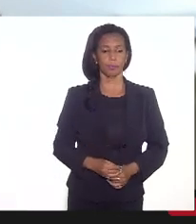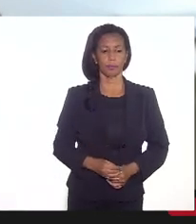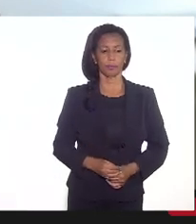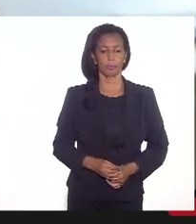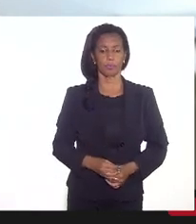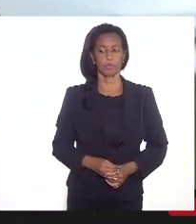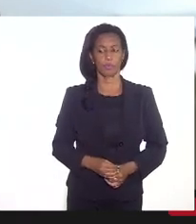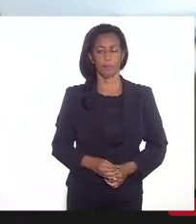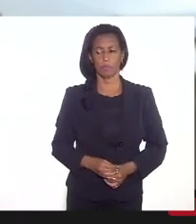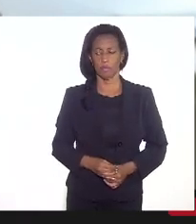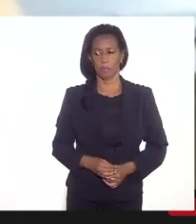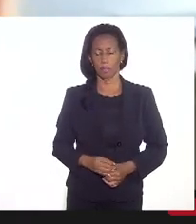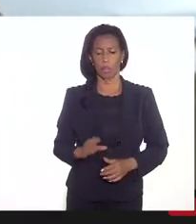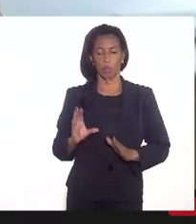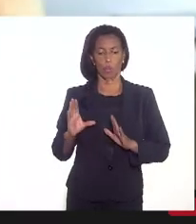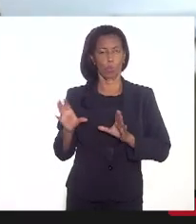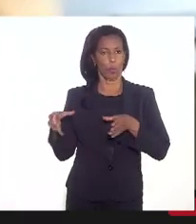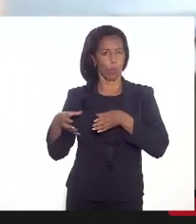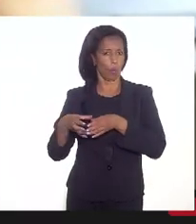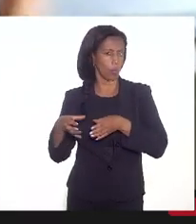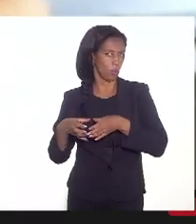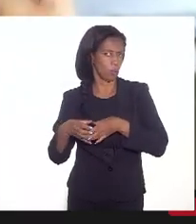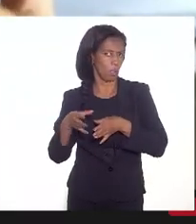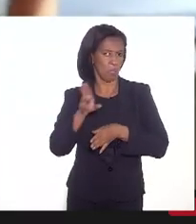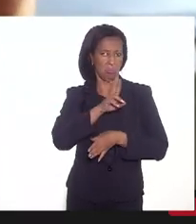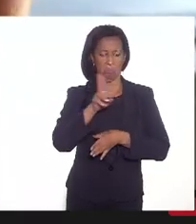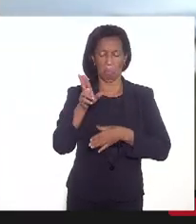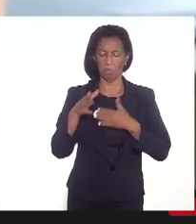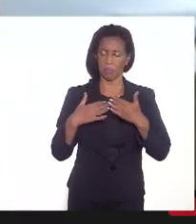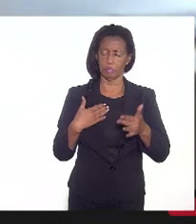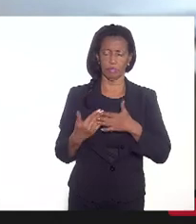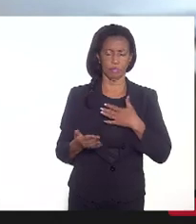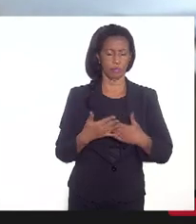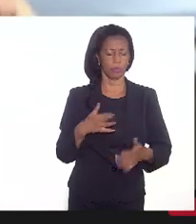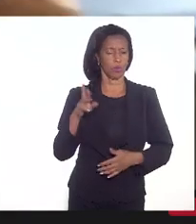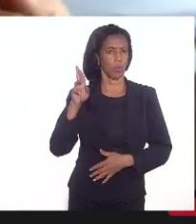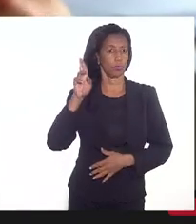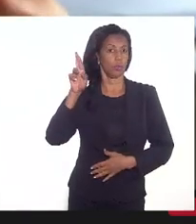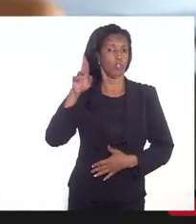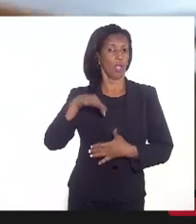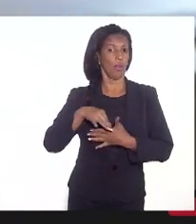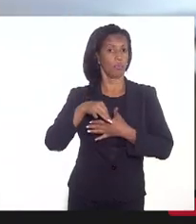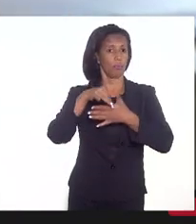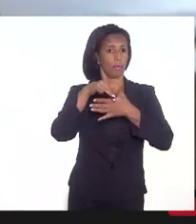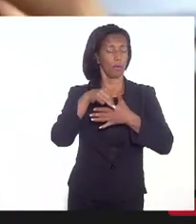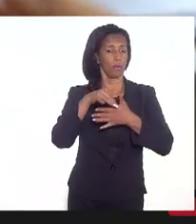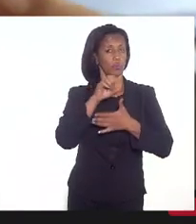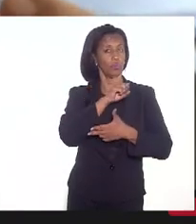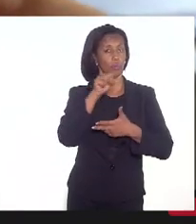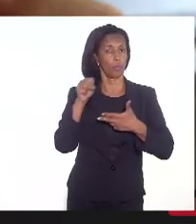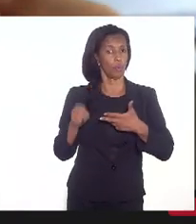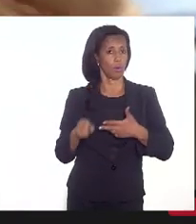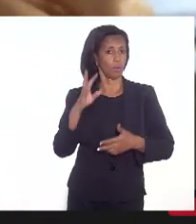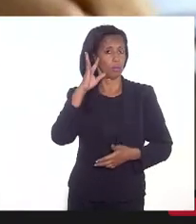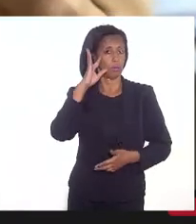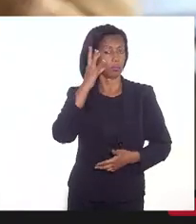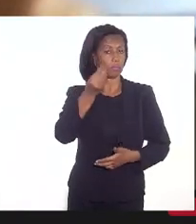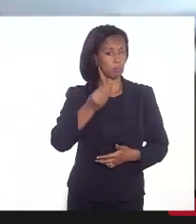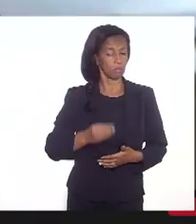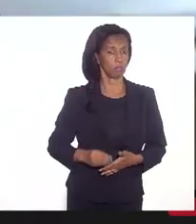conselho, grupo, nome que for ter dos chefes de poderes para decidir